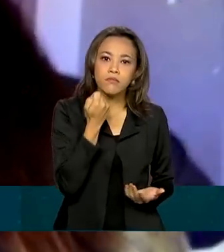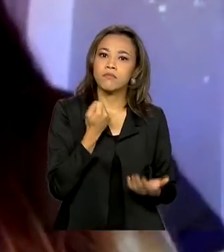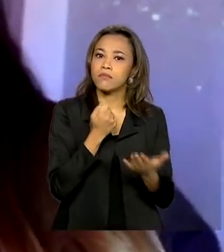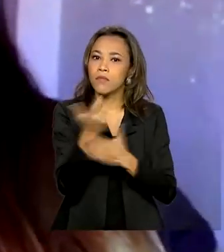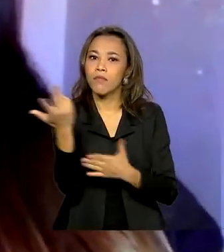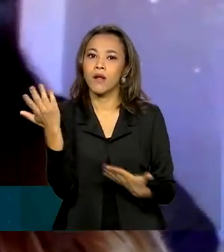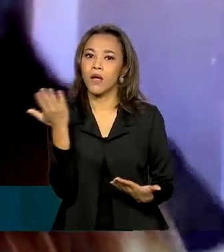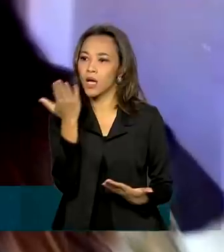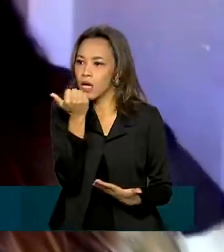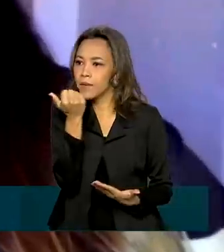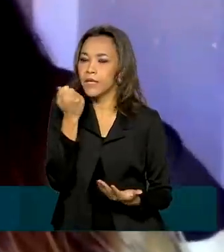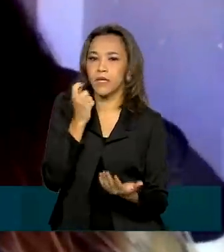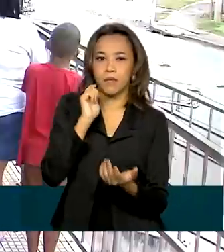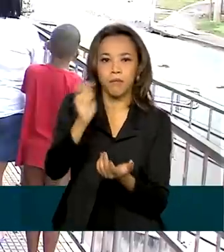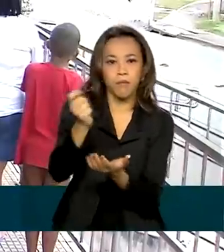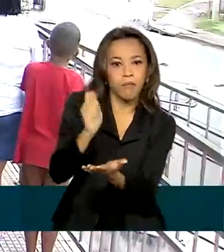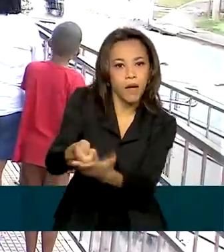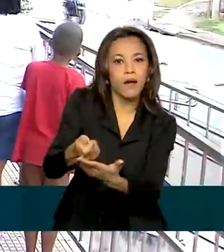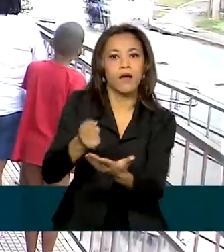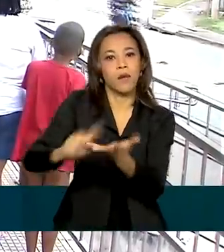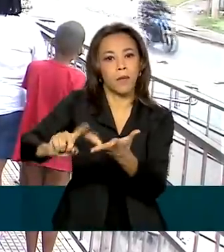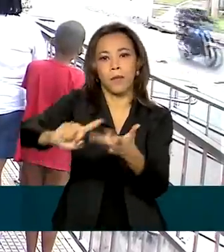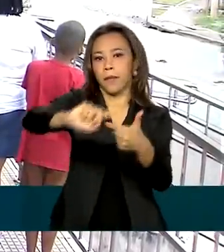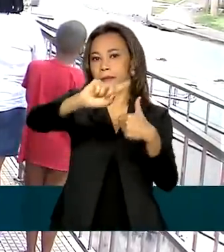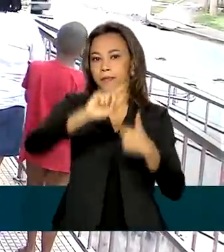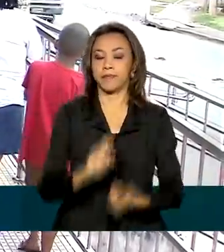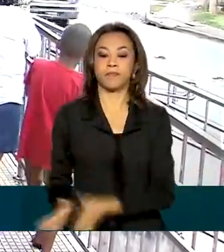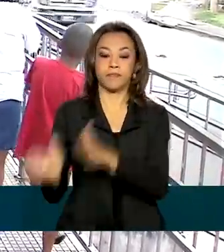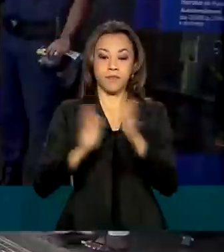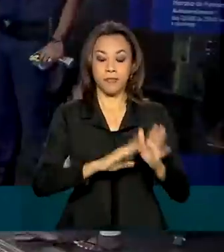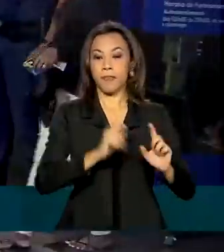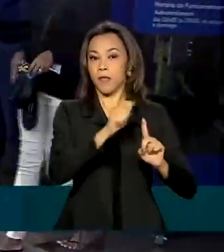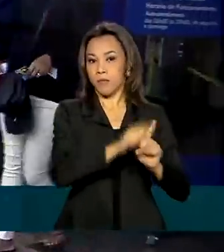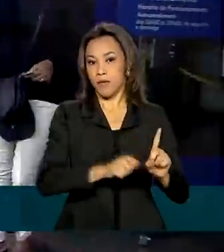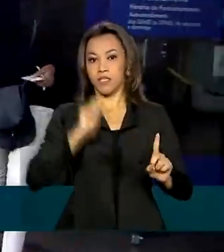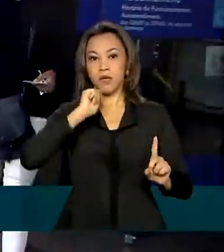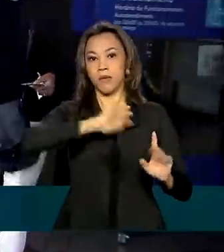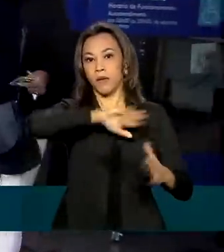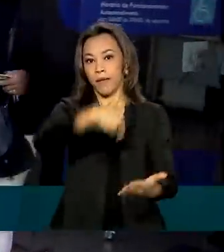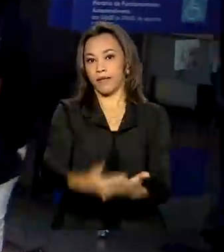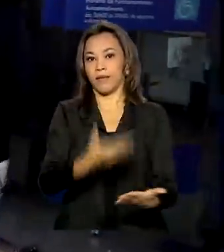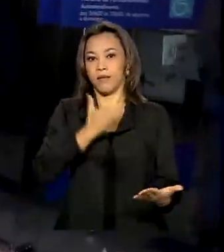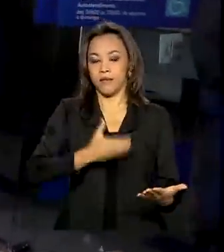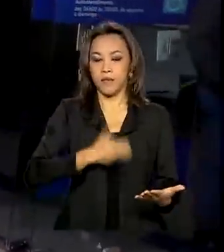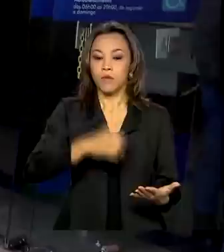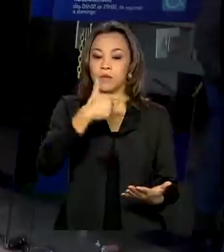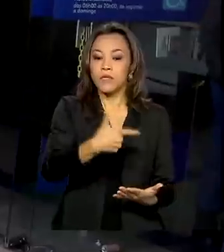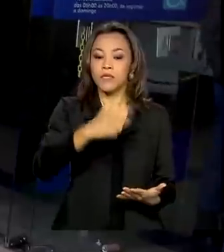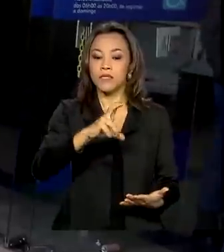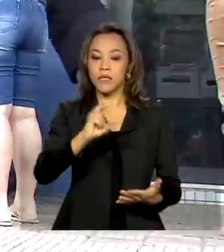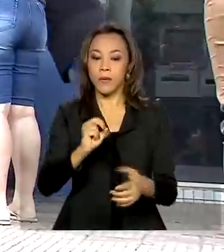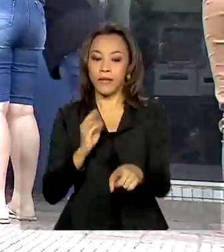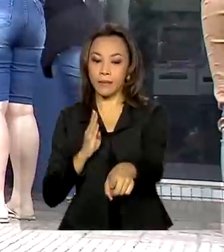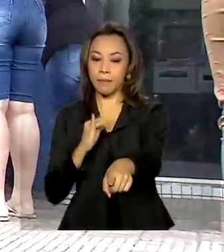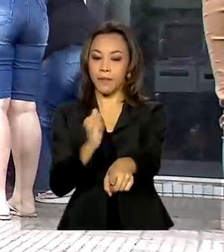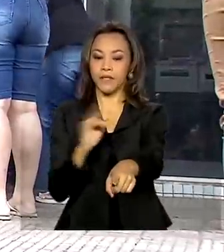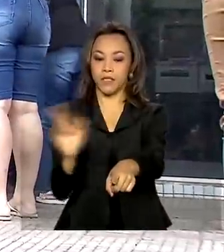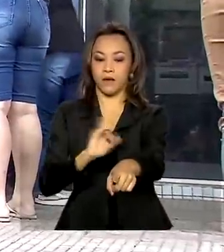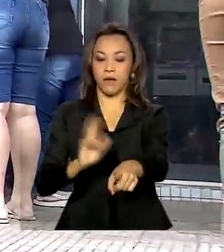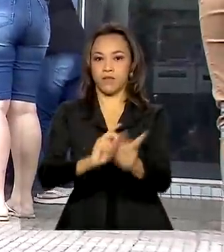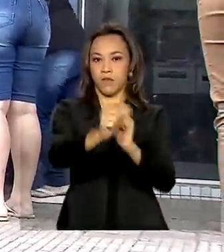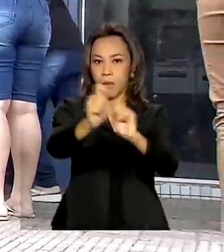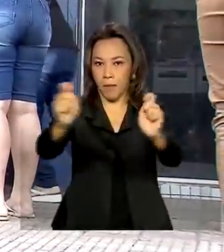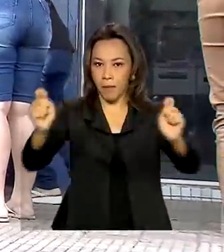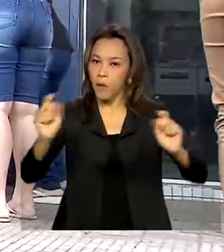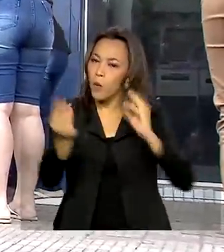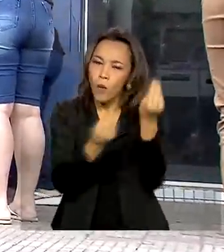comida, pagar uma conta. De abril a dezembro, o governo pagou 250 bilhões de reais à população